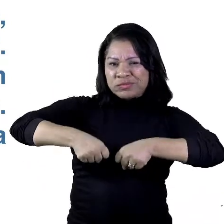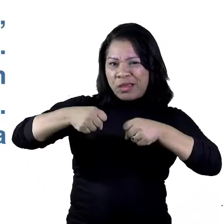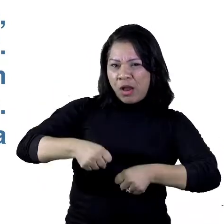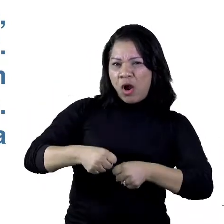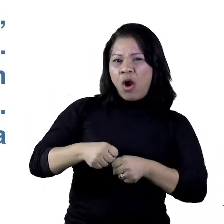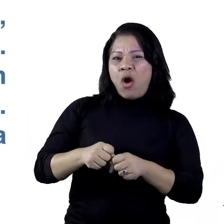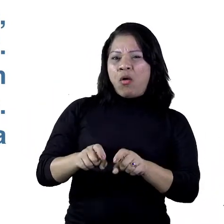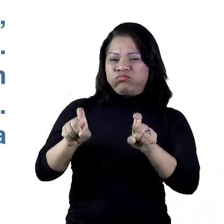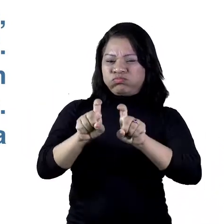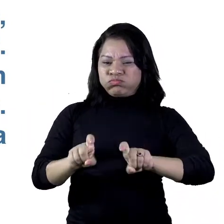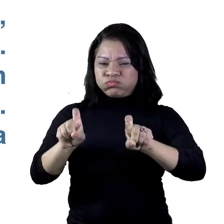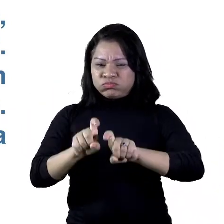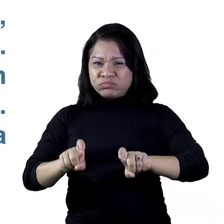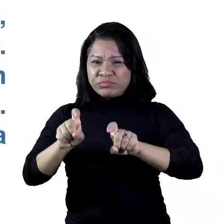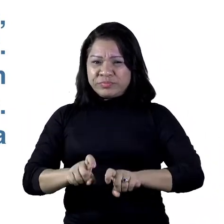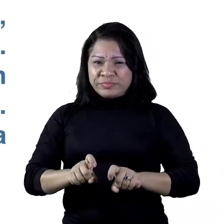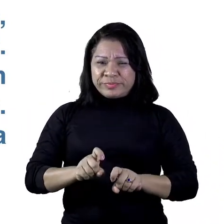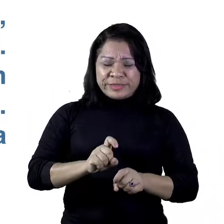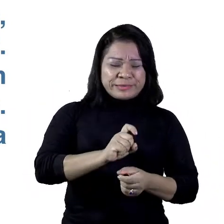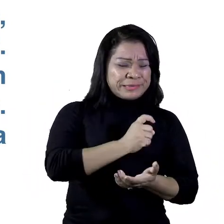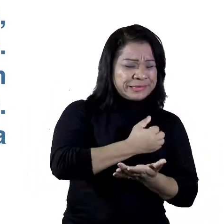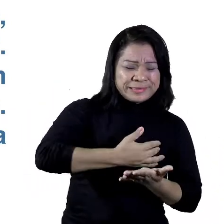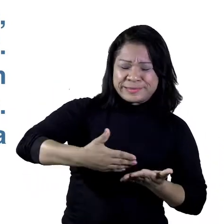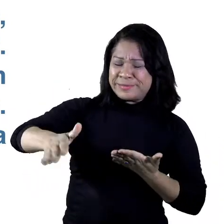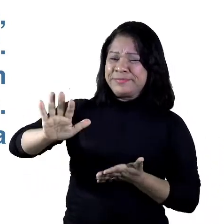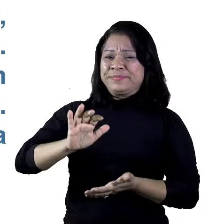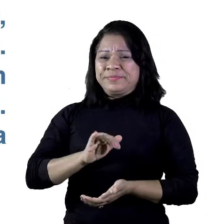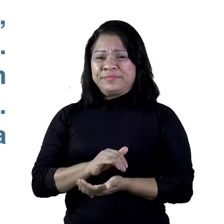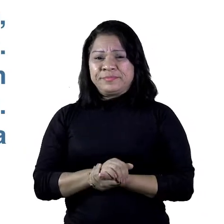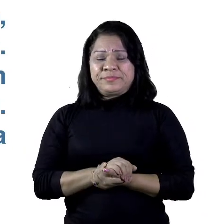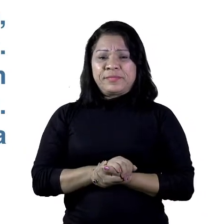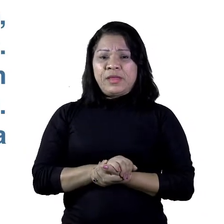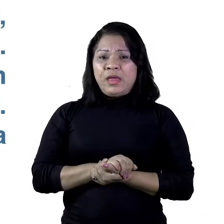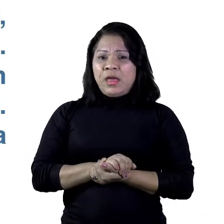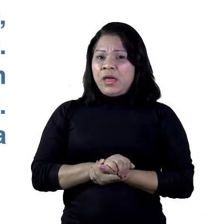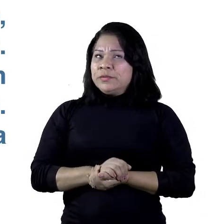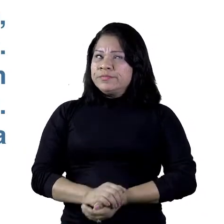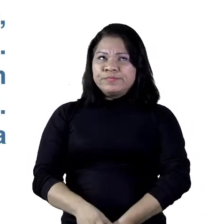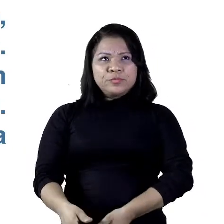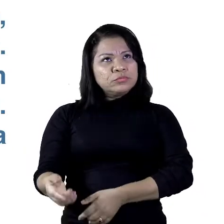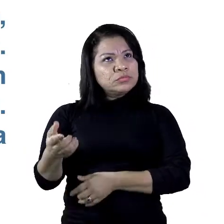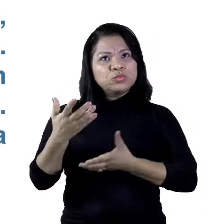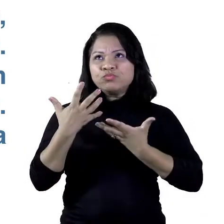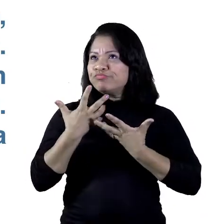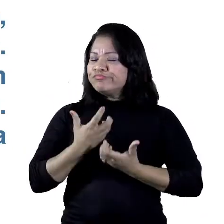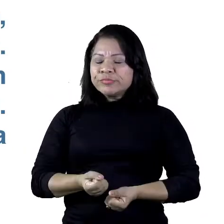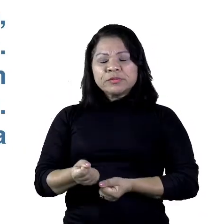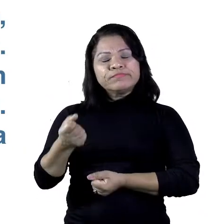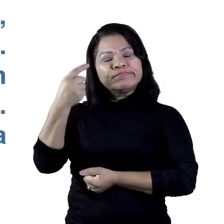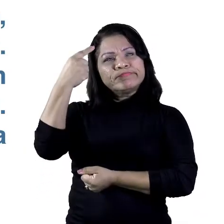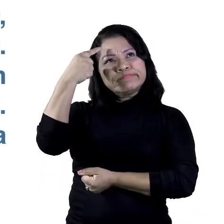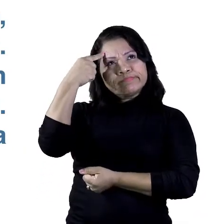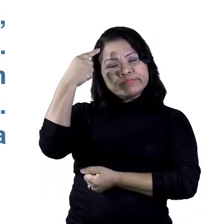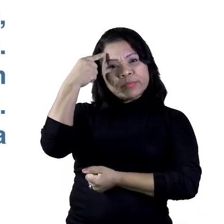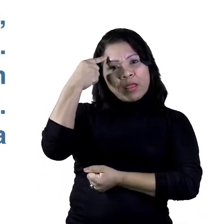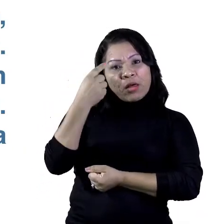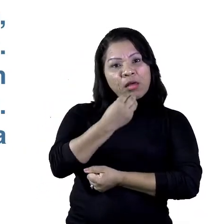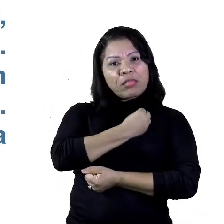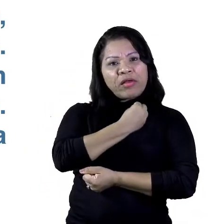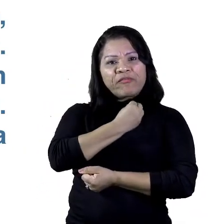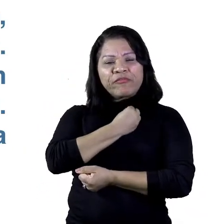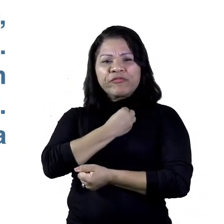computadores, etc. Não dá para pensar a nossa vida sem o plástico.